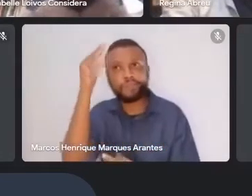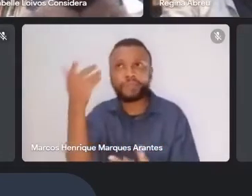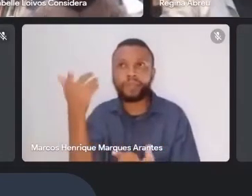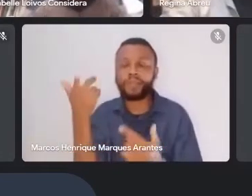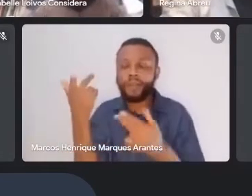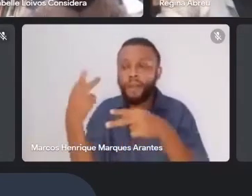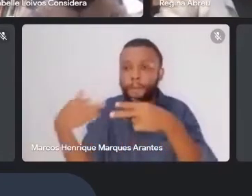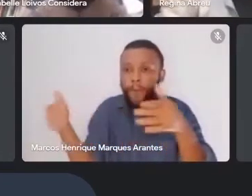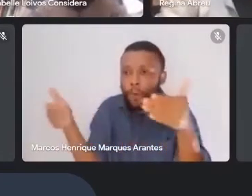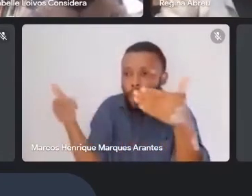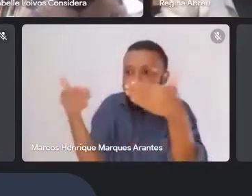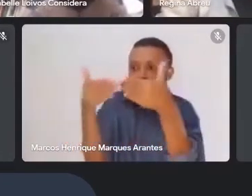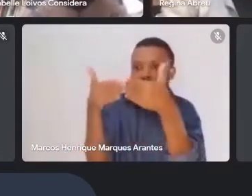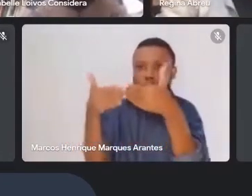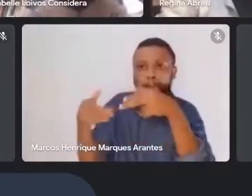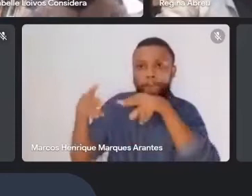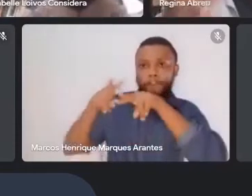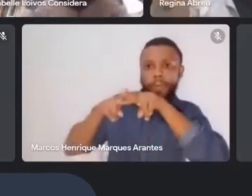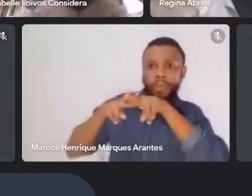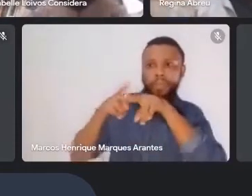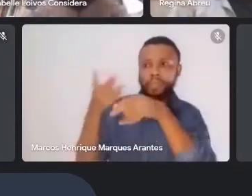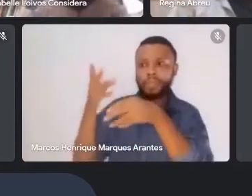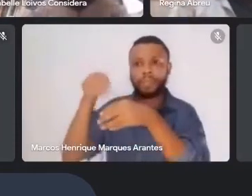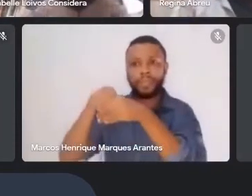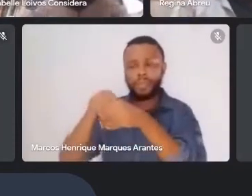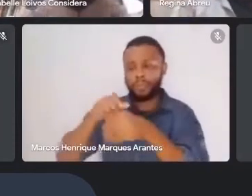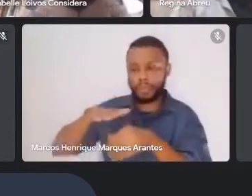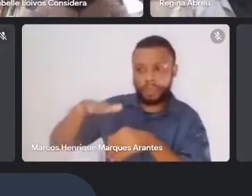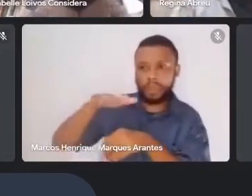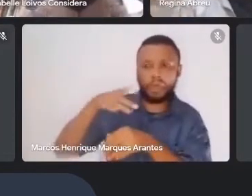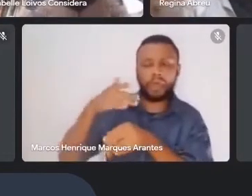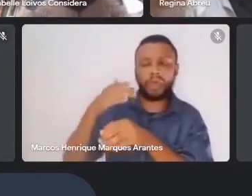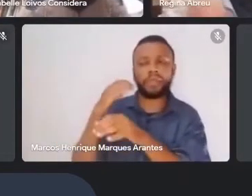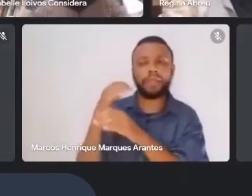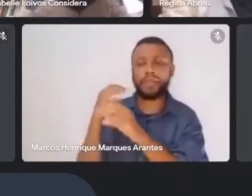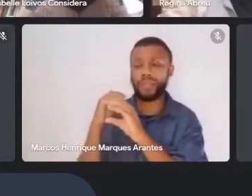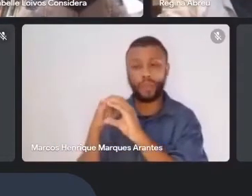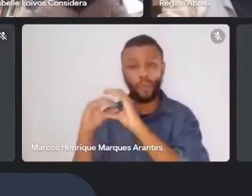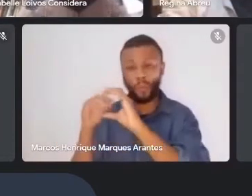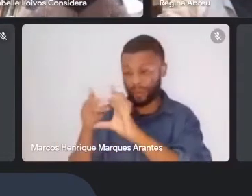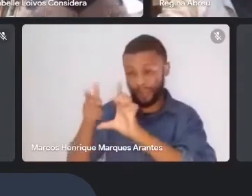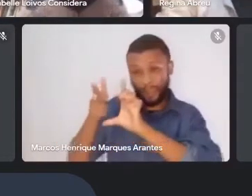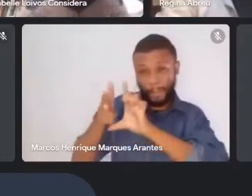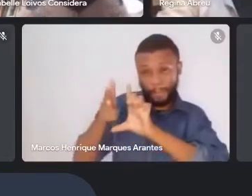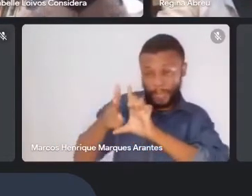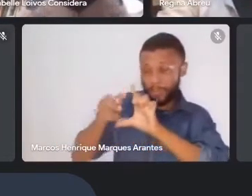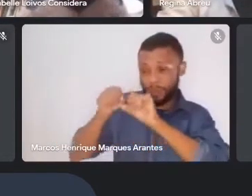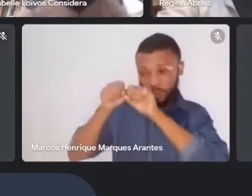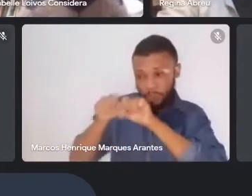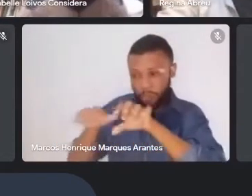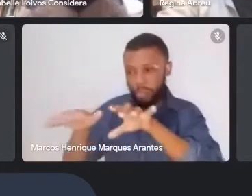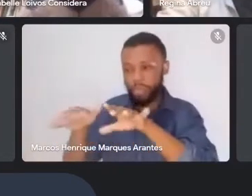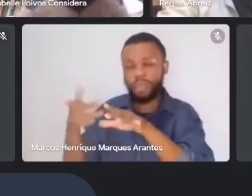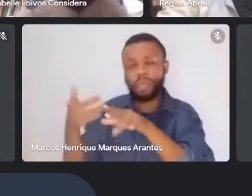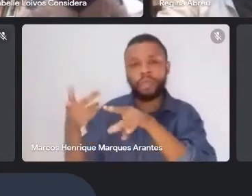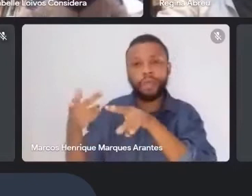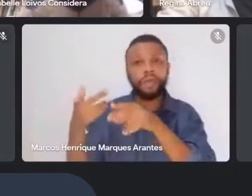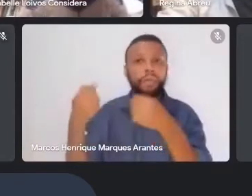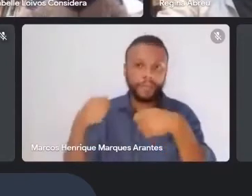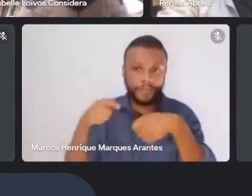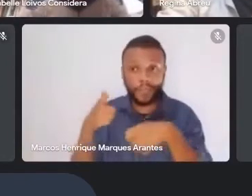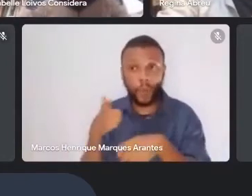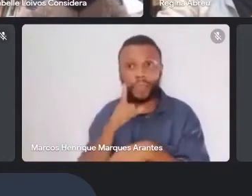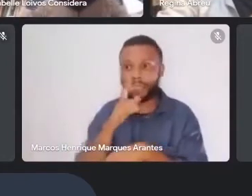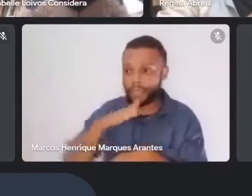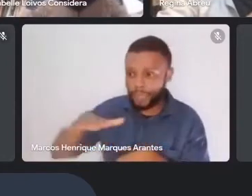dentro dessa ditadura das comunicações. Nós temos que conseguir democracia nas comunicações para